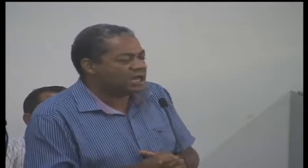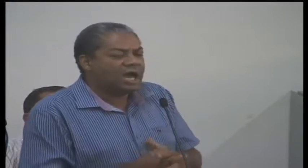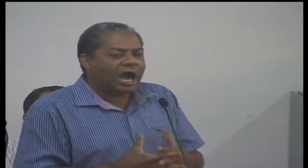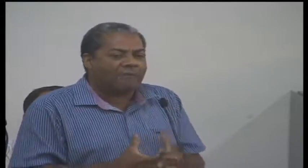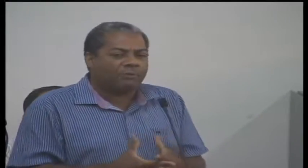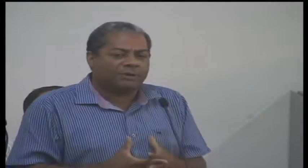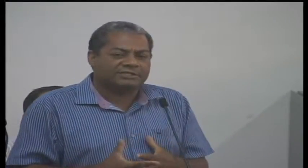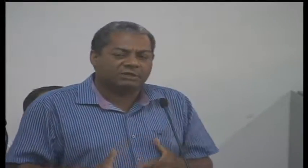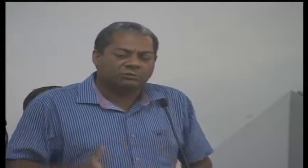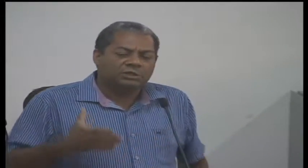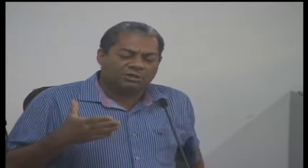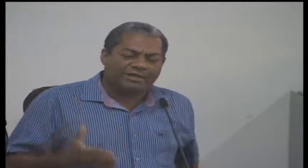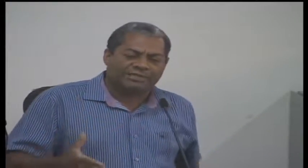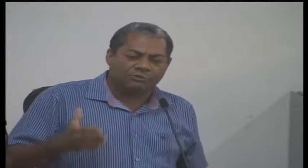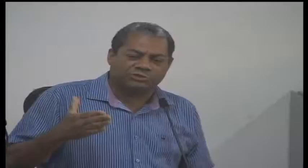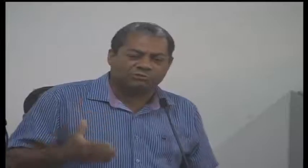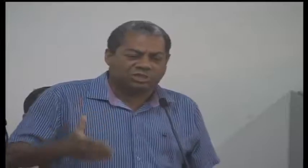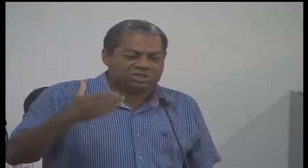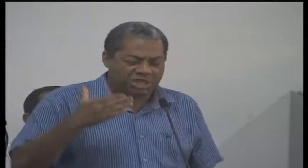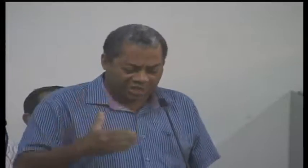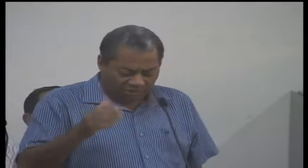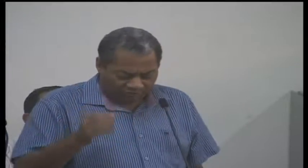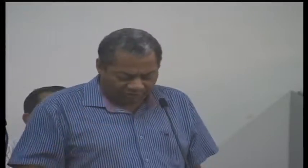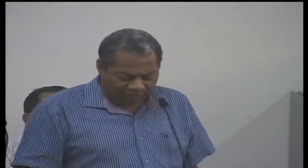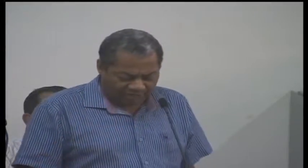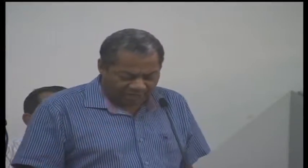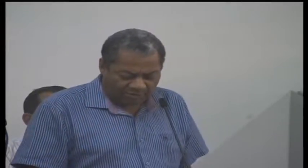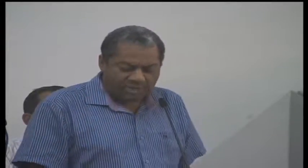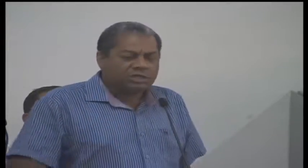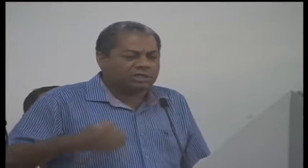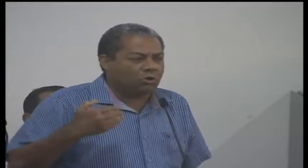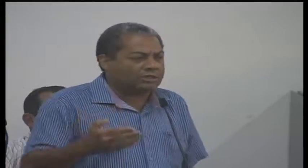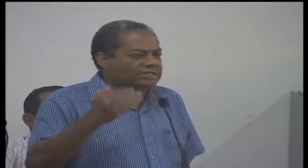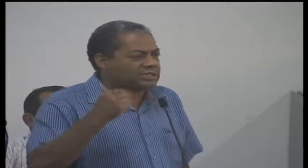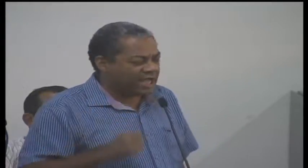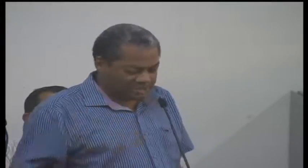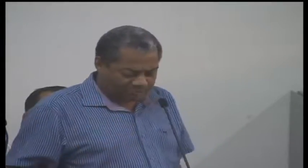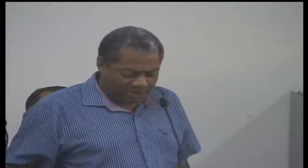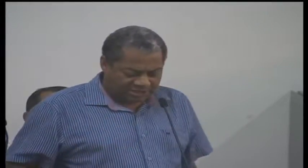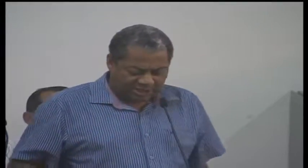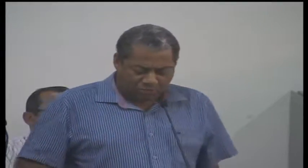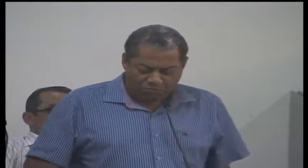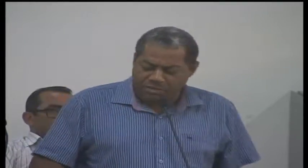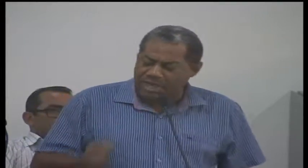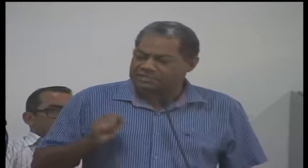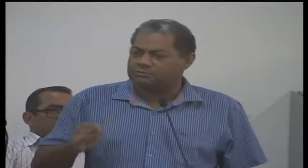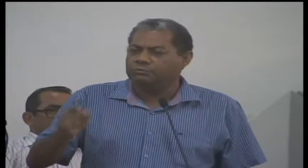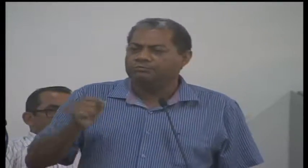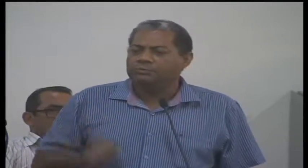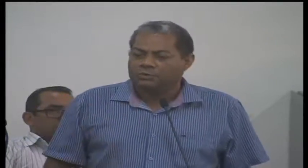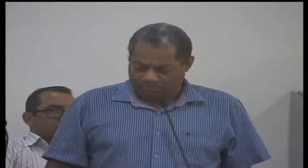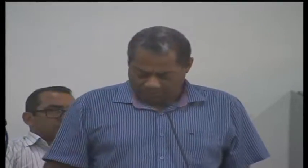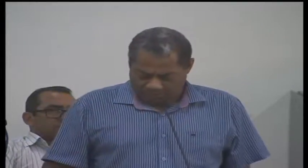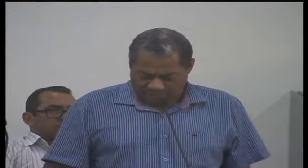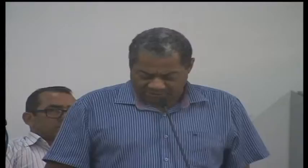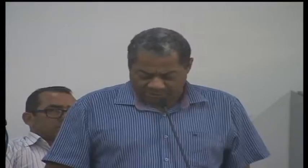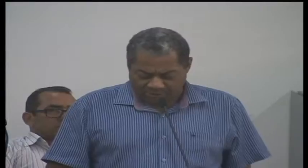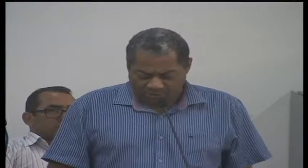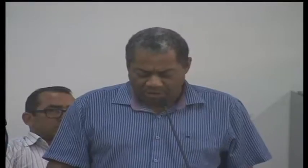eficiência a população. Então, é essa moção que chega ao governo federal, que outras cidades podem seguir o mesmo